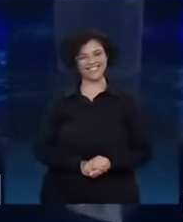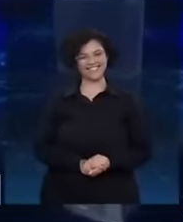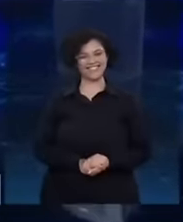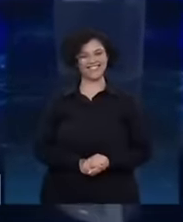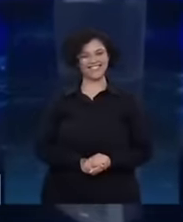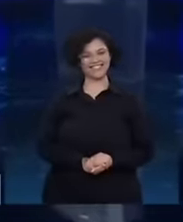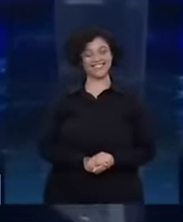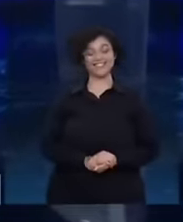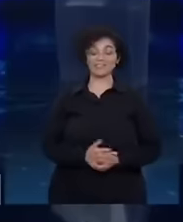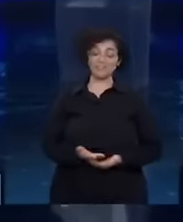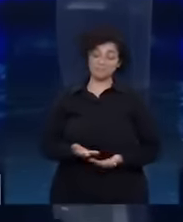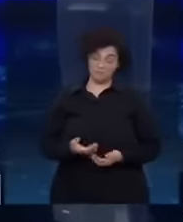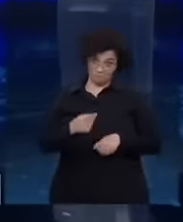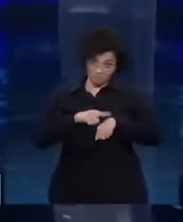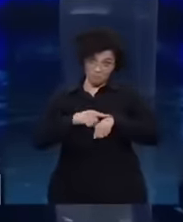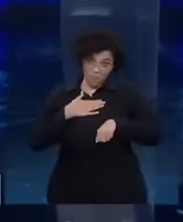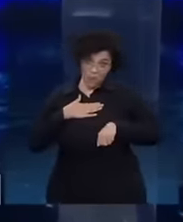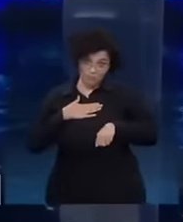Deu tempo?